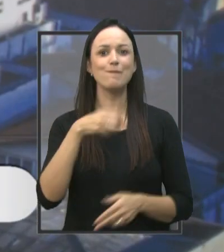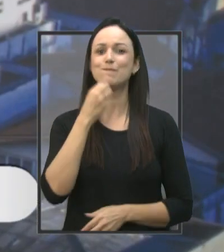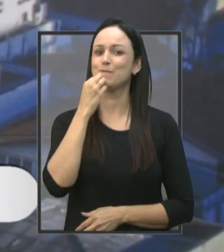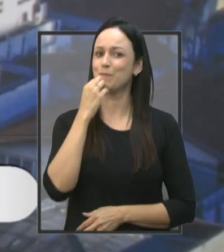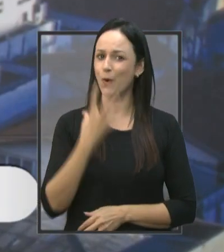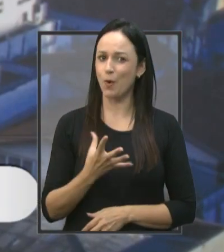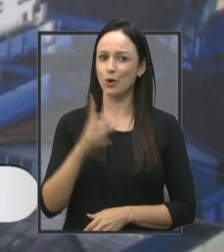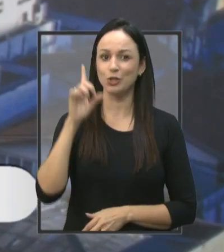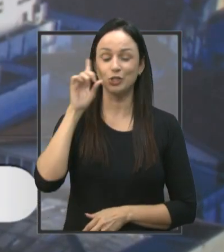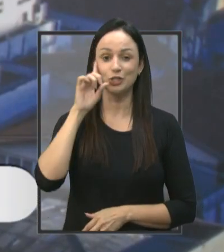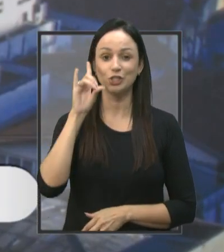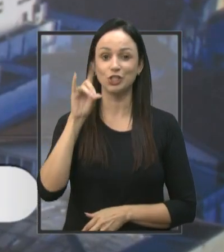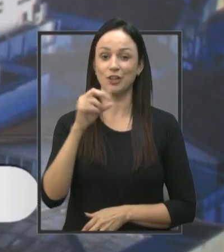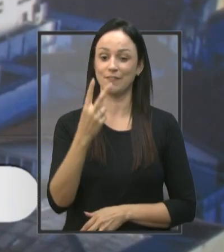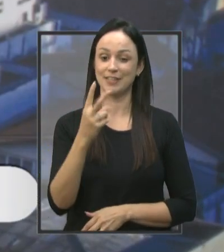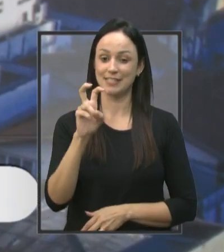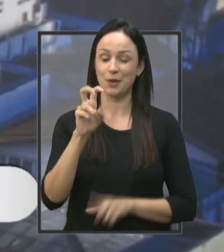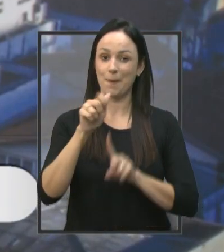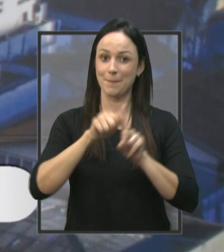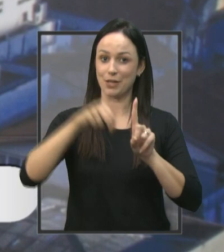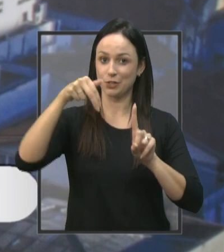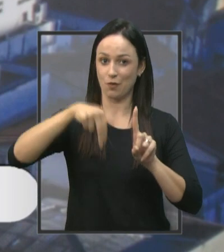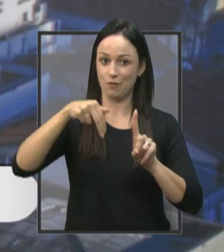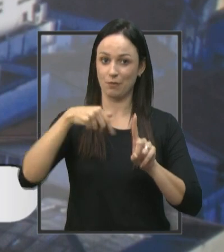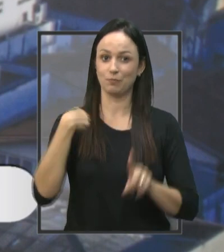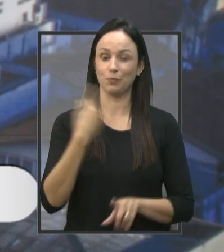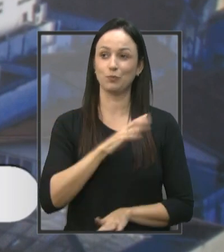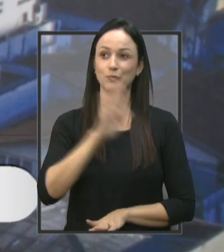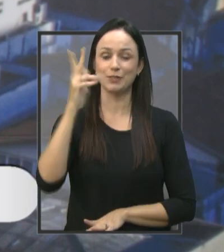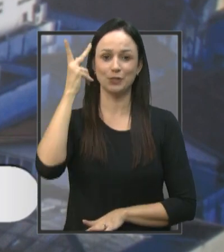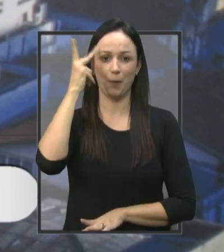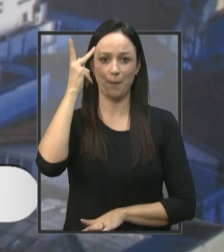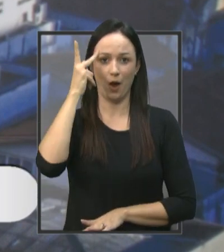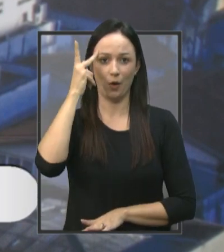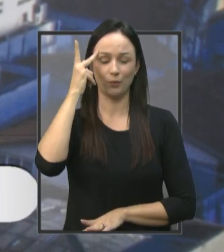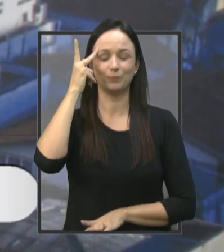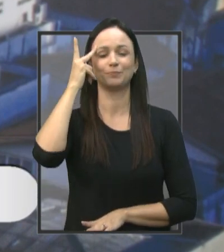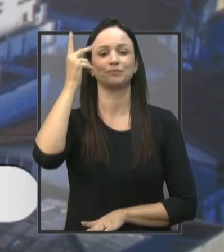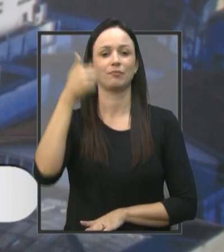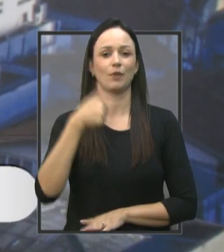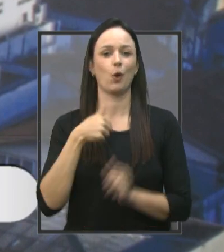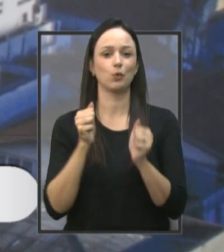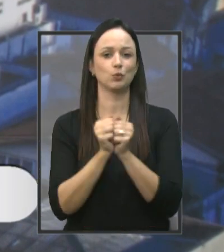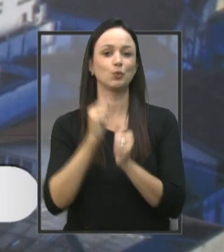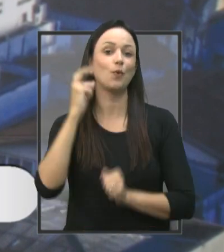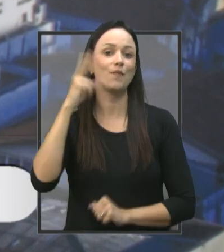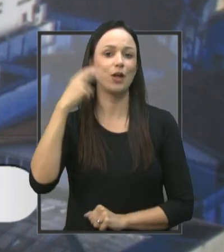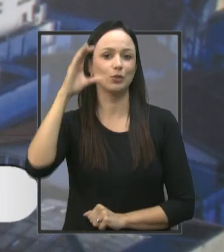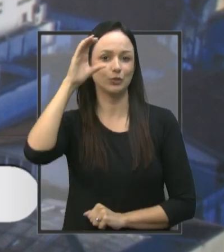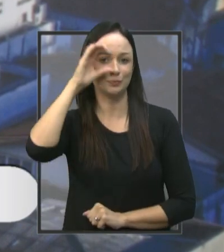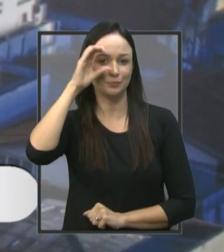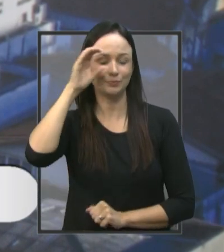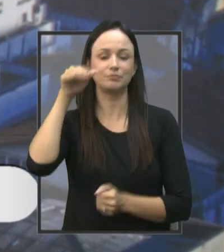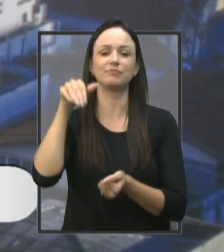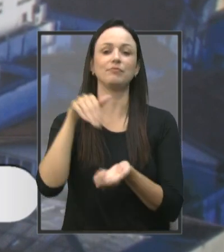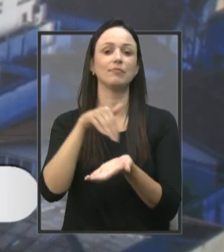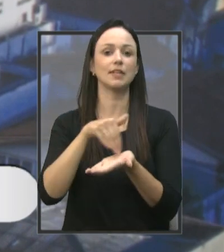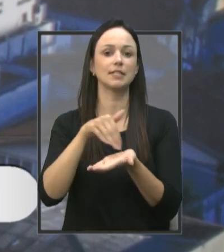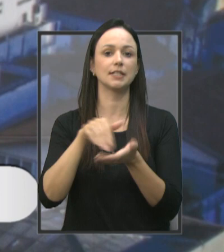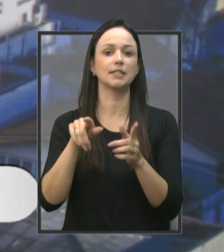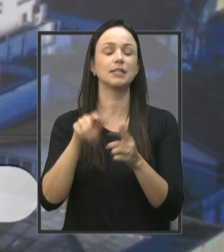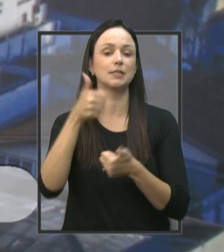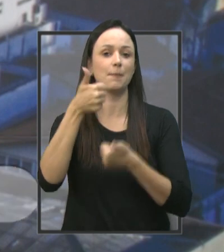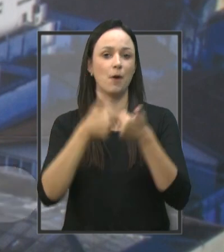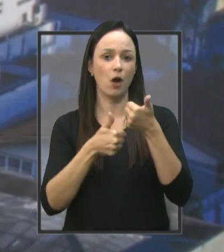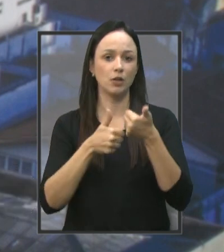dia 25 de novembro nós estivemos em São Paulo Eu, o vereador Chico Quevedo e o secretário de esportes